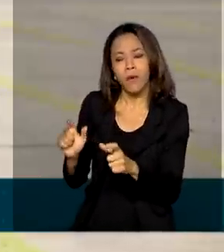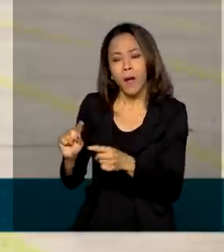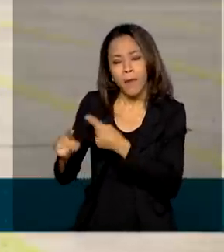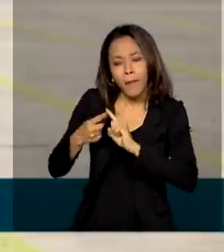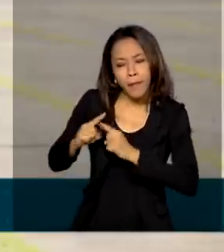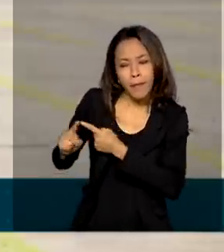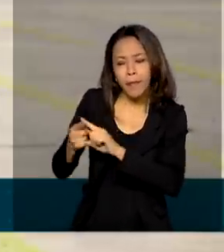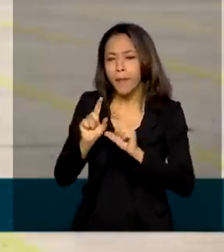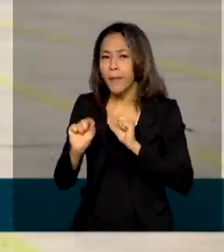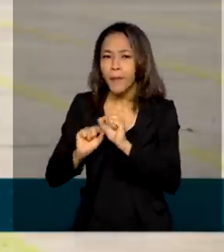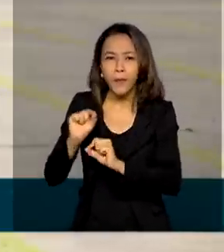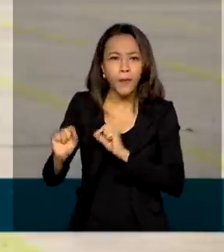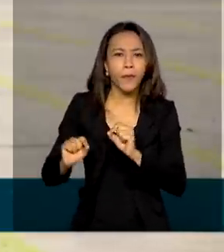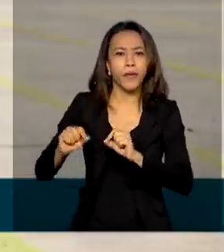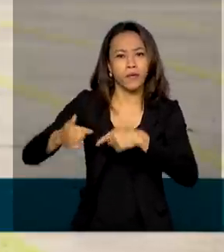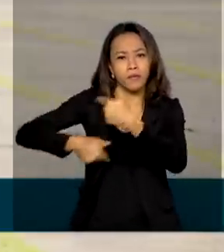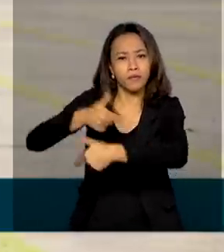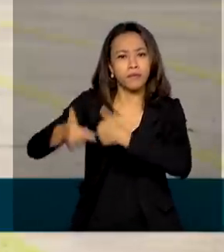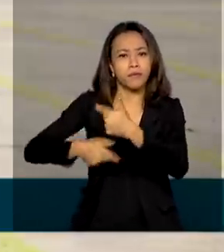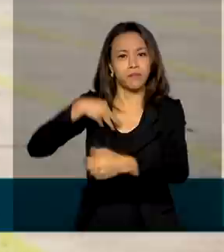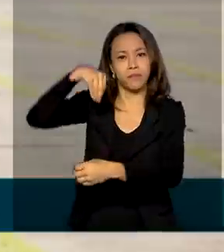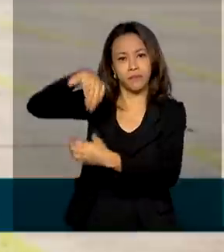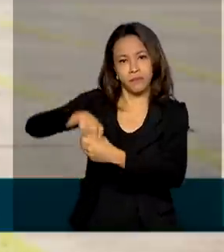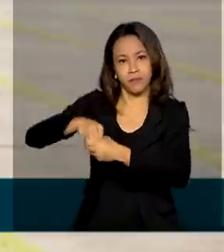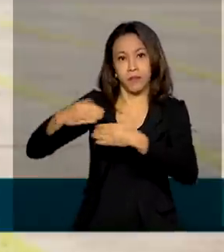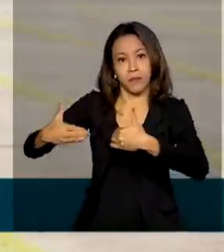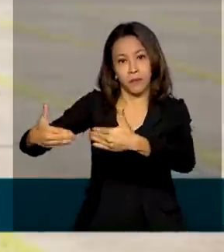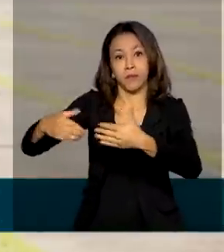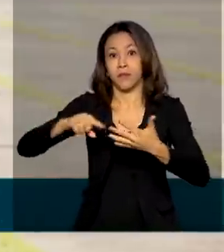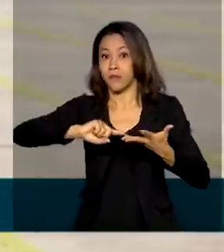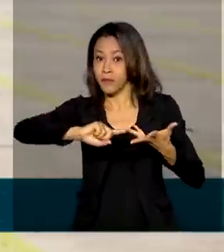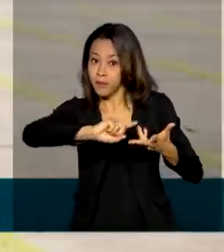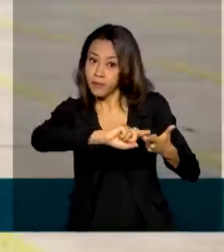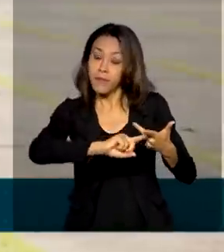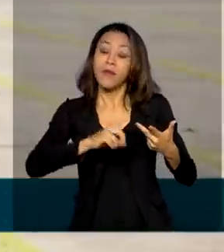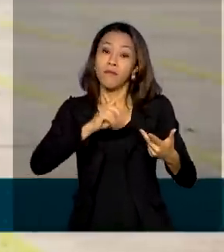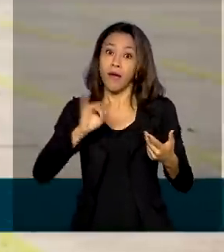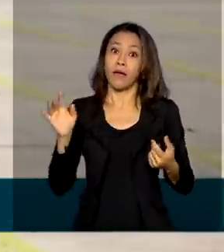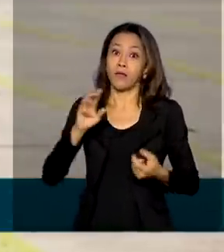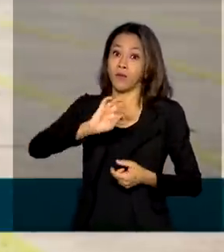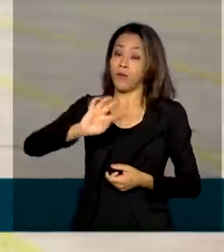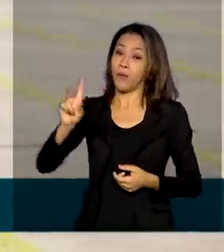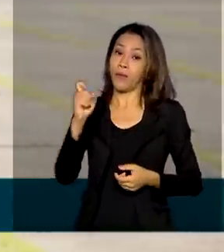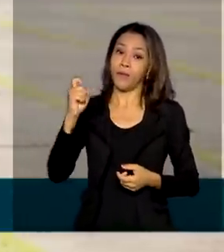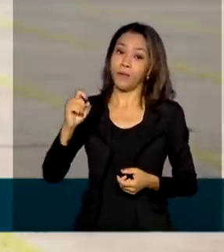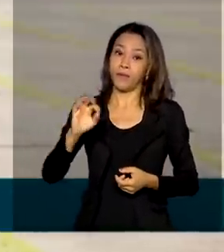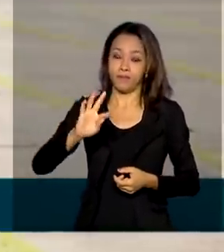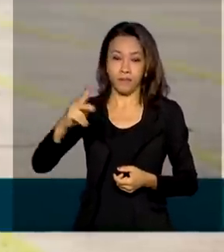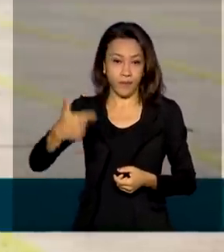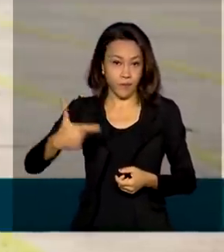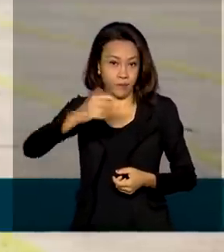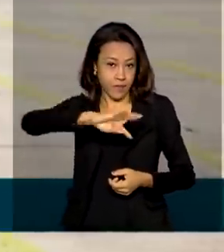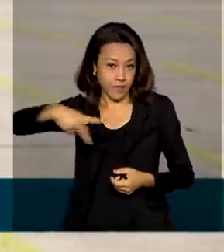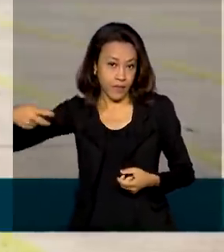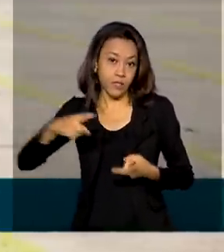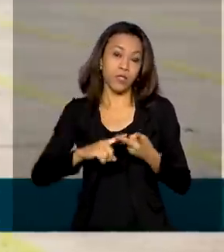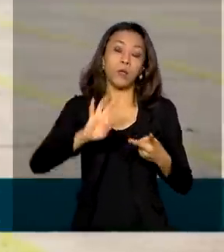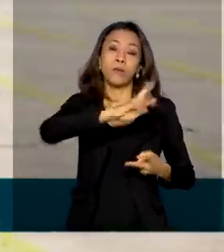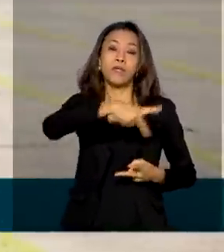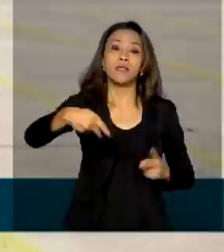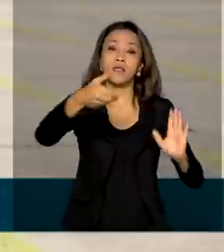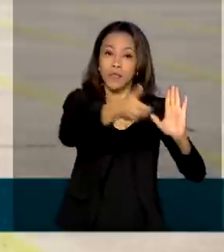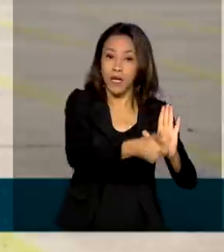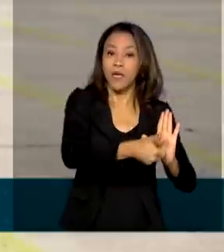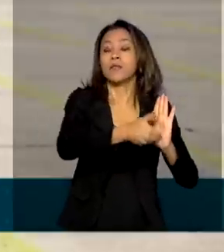institucionais conjuntas. Participarão da reunião com o presidente Bolsonaro, o vice-presidente Hamilton Mourão, o presidente do Senado Rodrigo Pacheco,